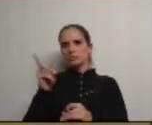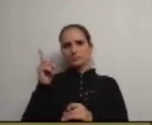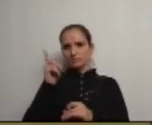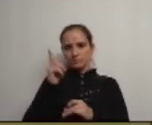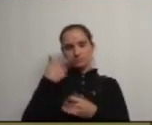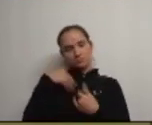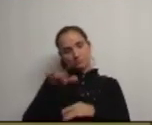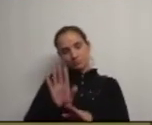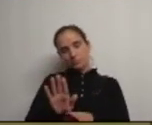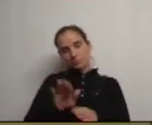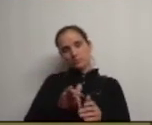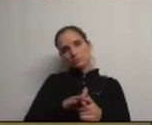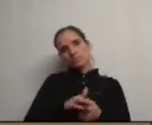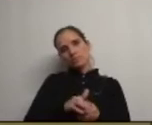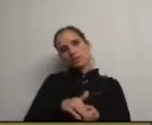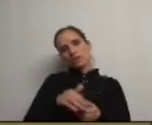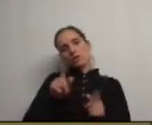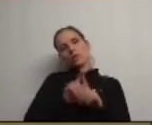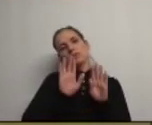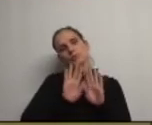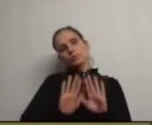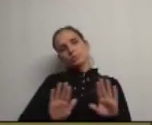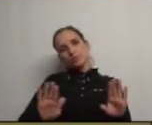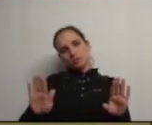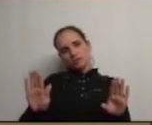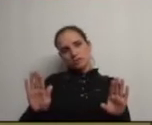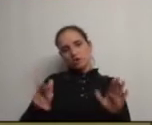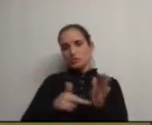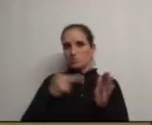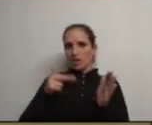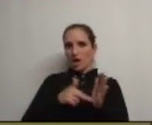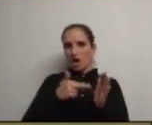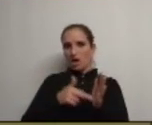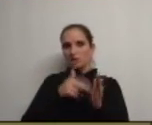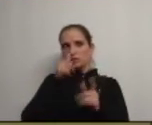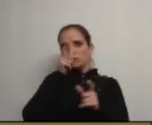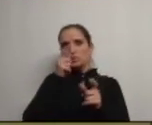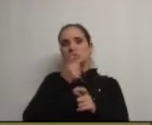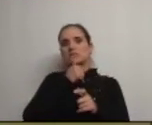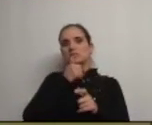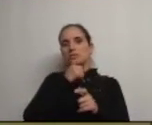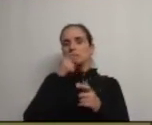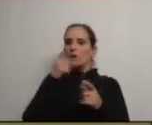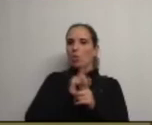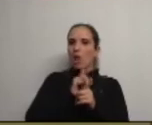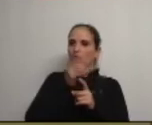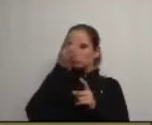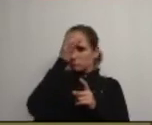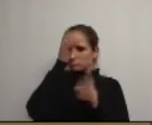tínhamos a serenidade para esperar que as pessoas que decidam tenham bom senso nisto